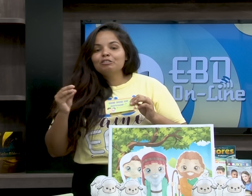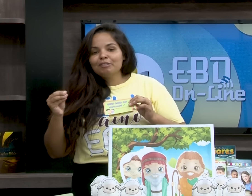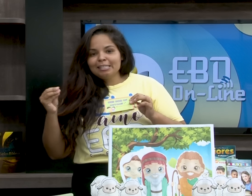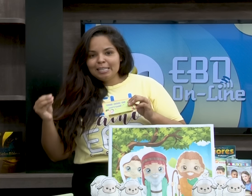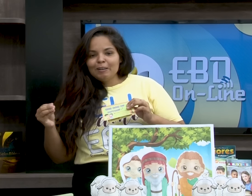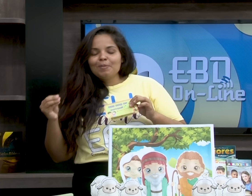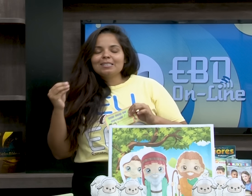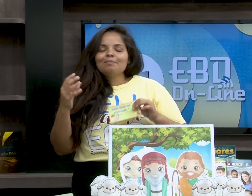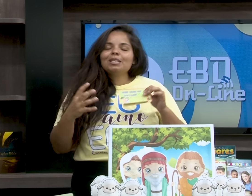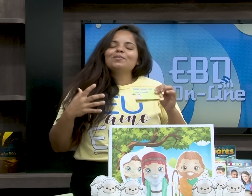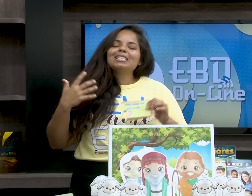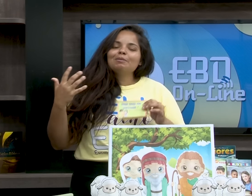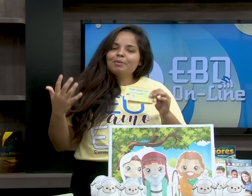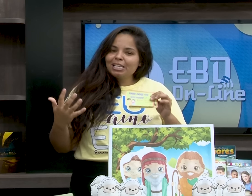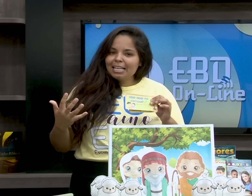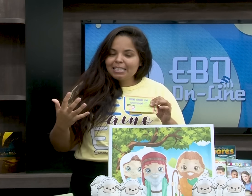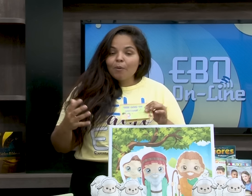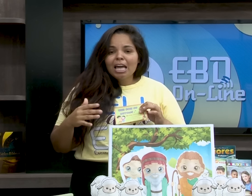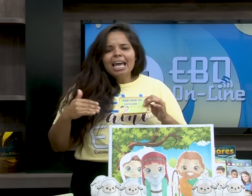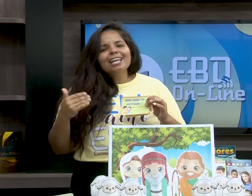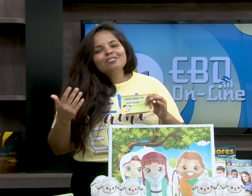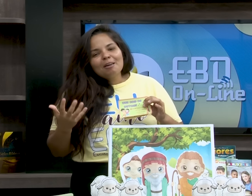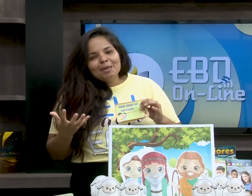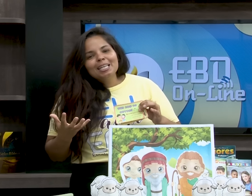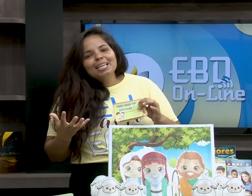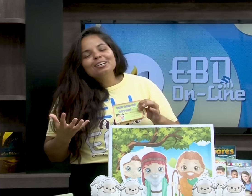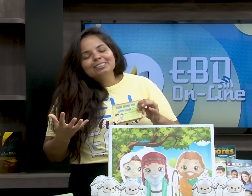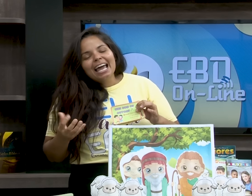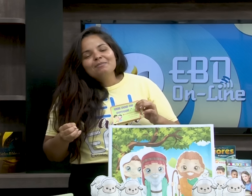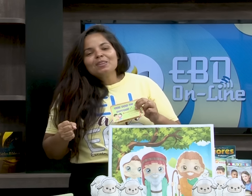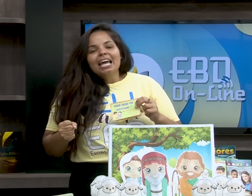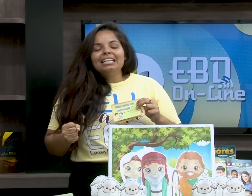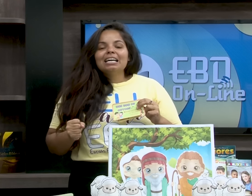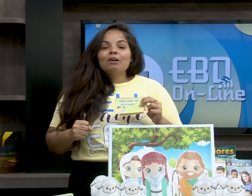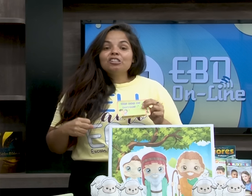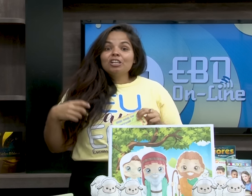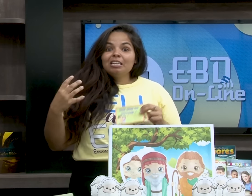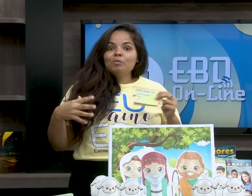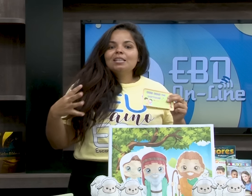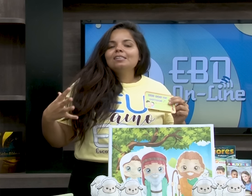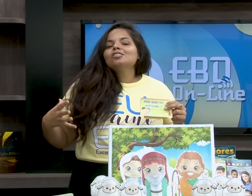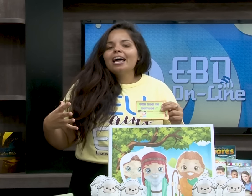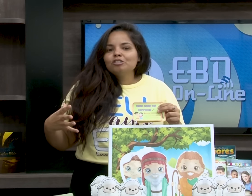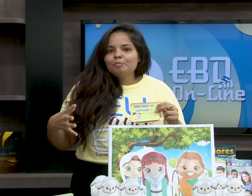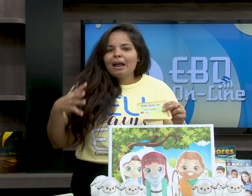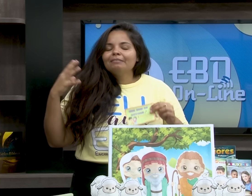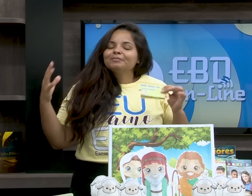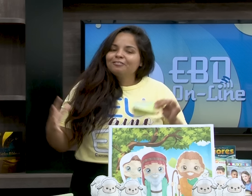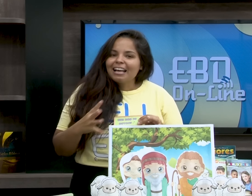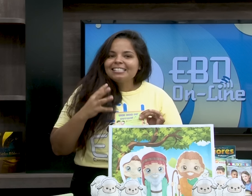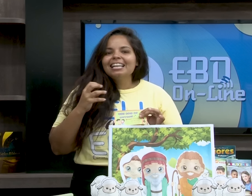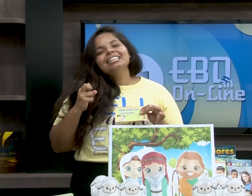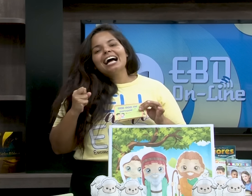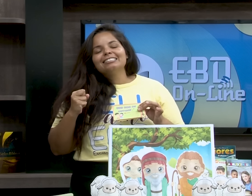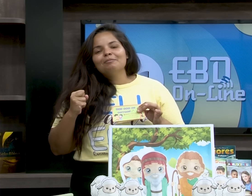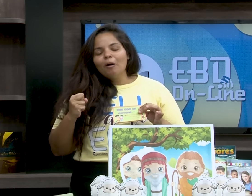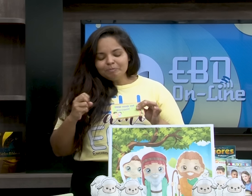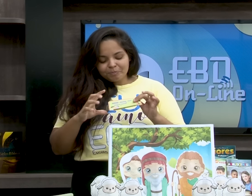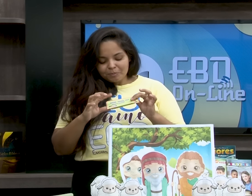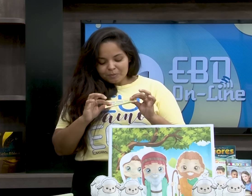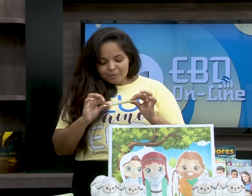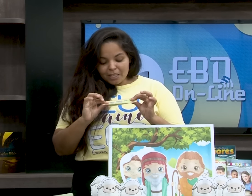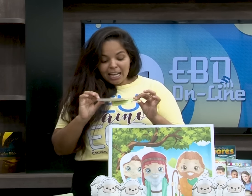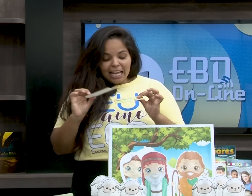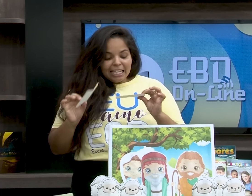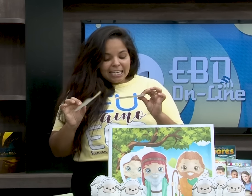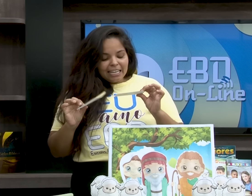parte do versículo, pra ser mais fácil a memorização, ele já é pequenininho, né? Então, gente atribui esses gestos pra facilitar, tá bom?